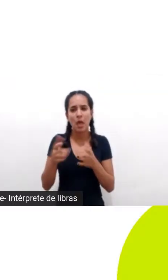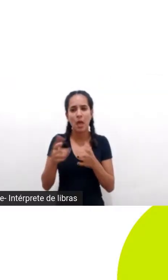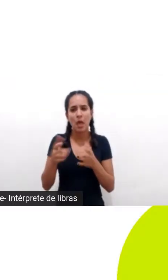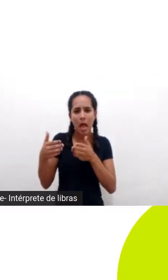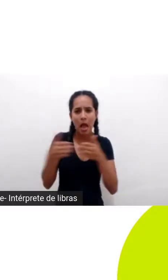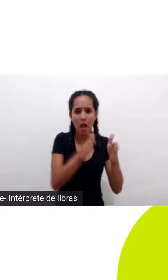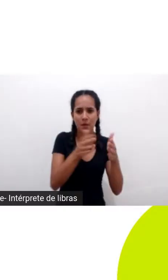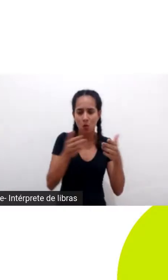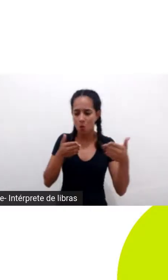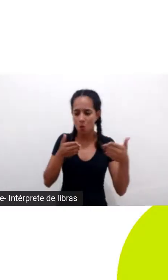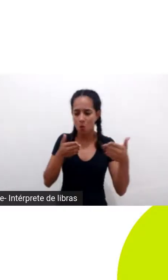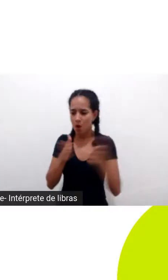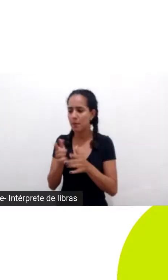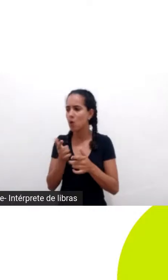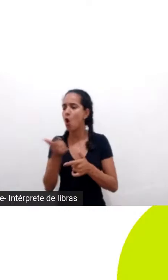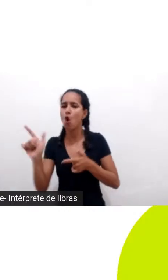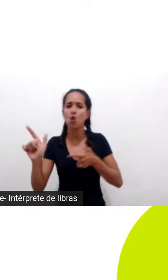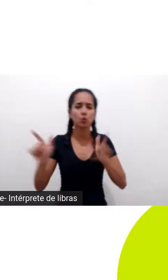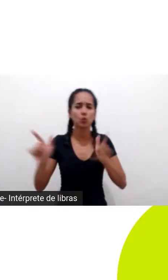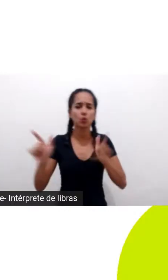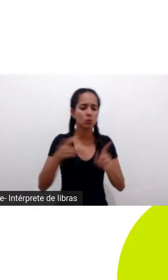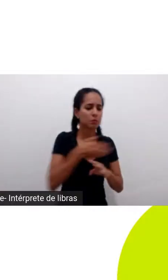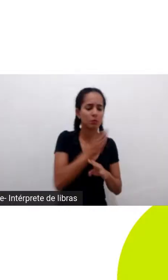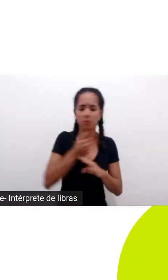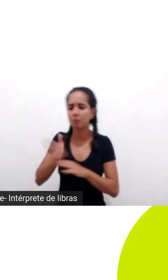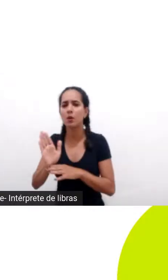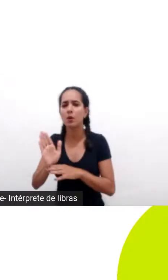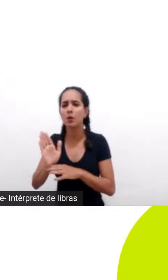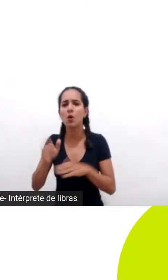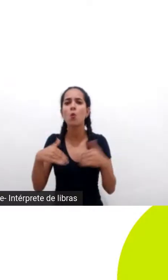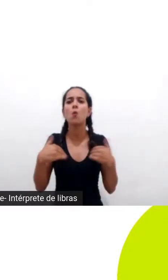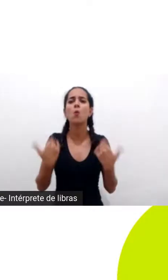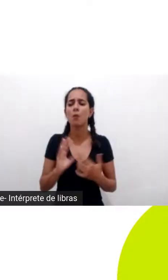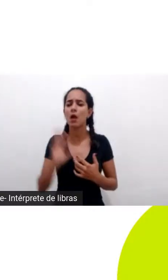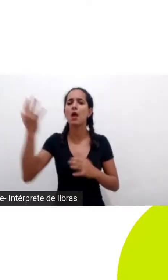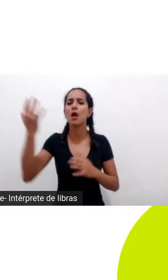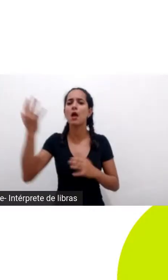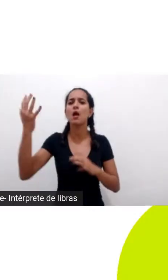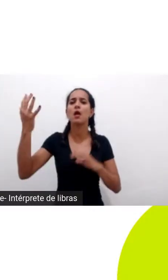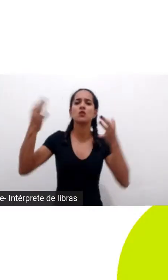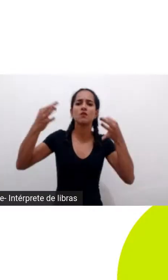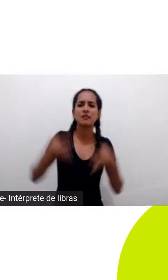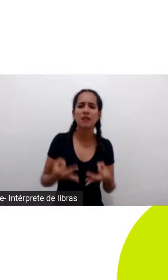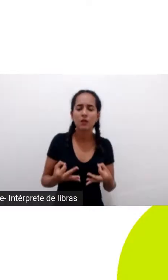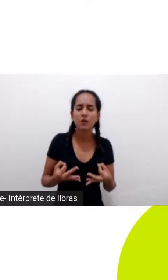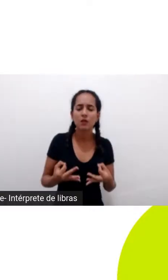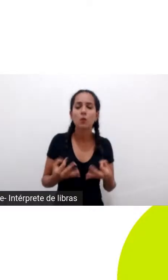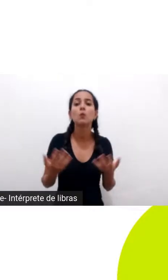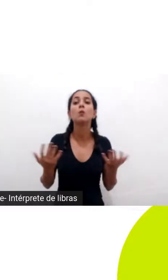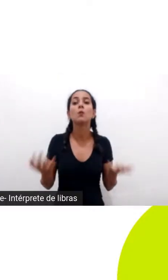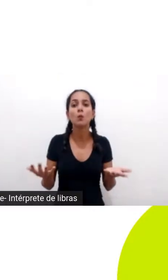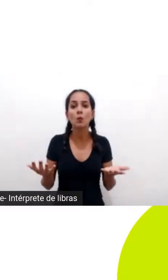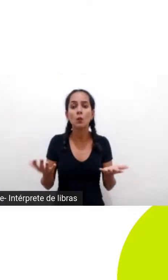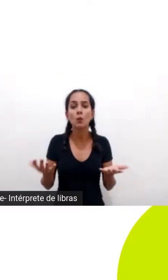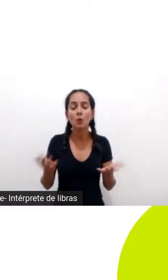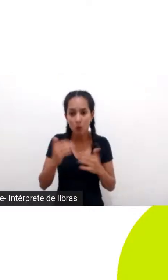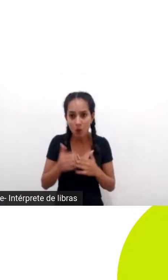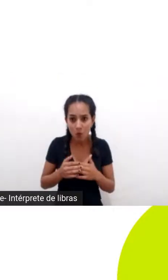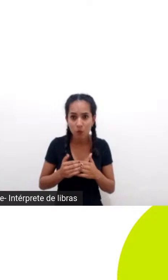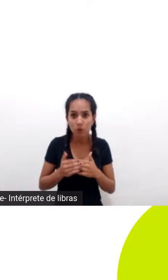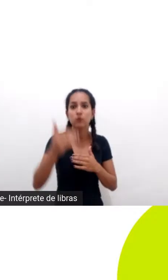a Laura citou alguns mas eu trouxe algumas outras referências para elucidar o caminho que a gente pode tomar daqui para frente com a humanidade